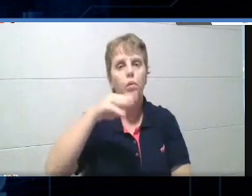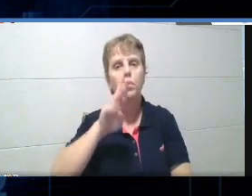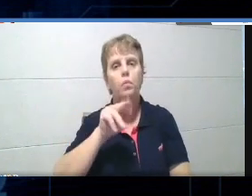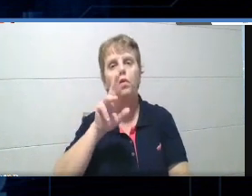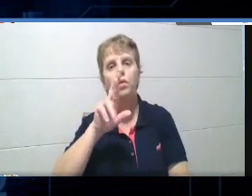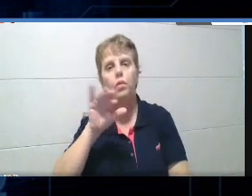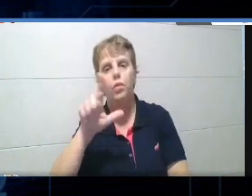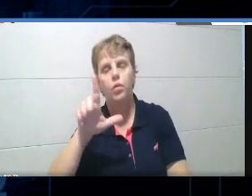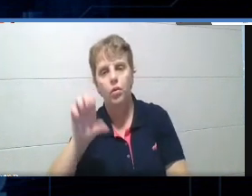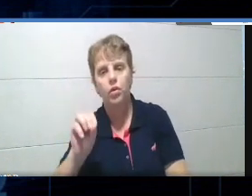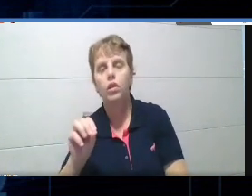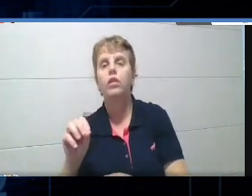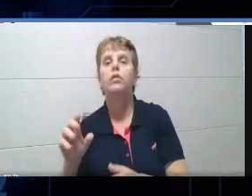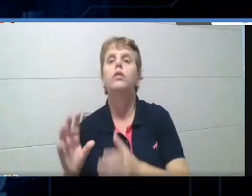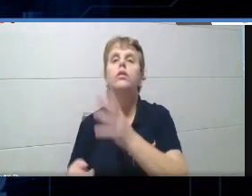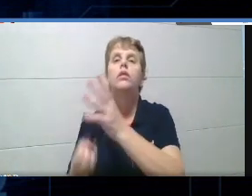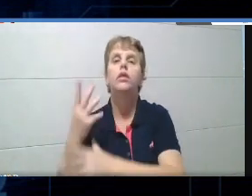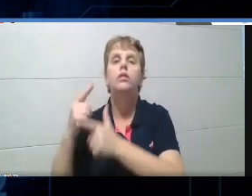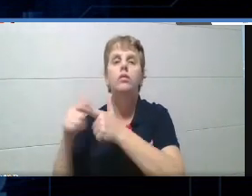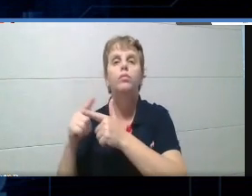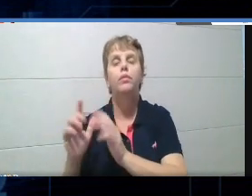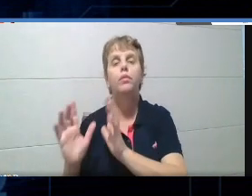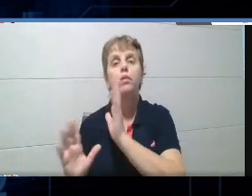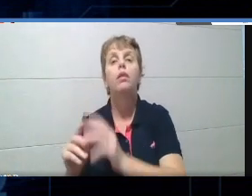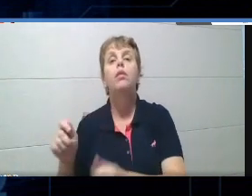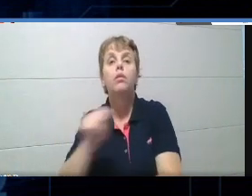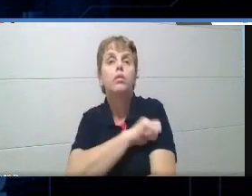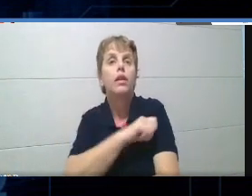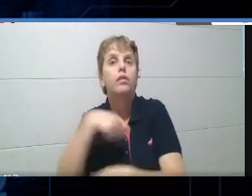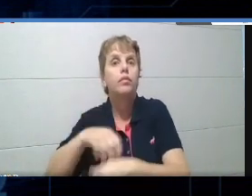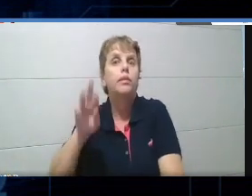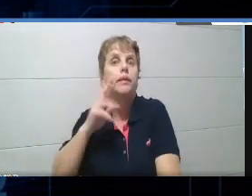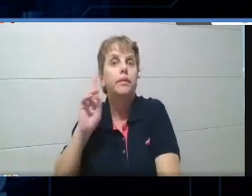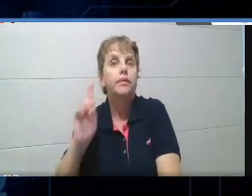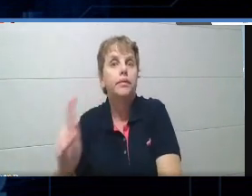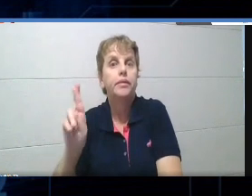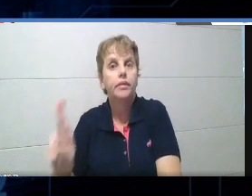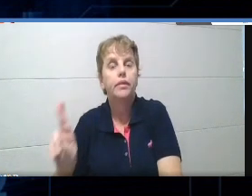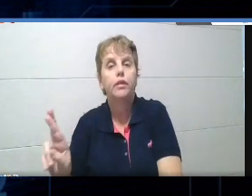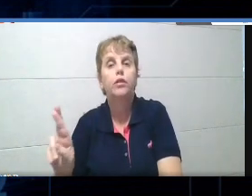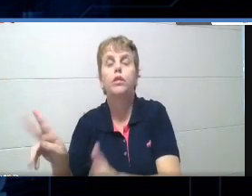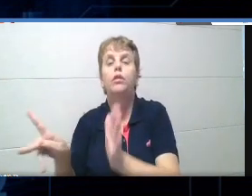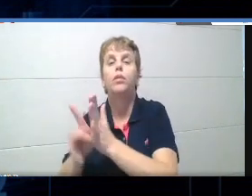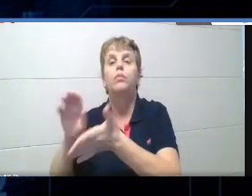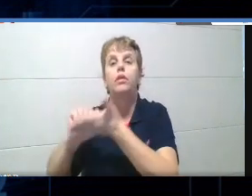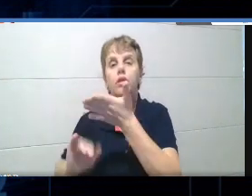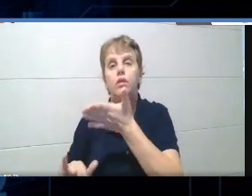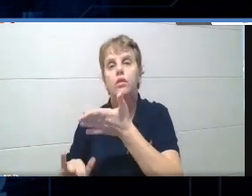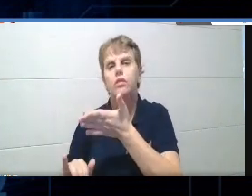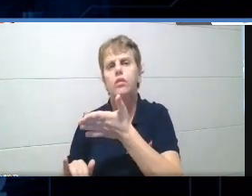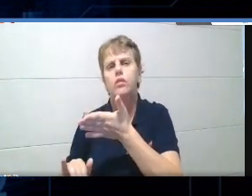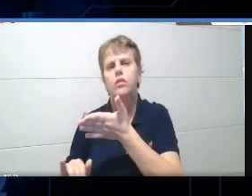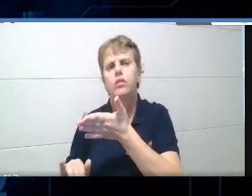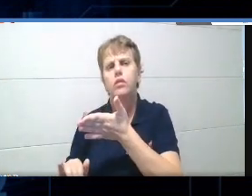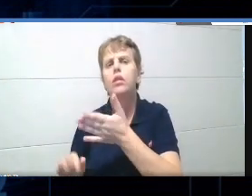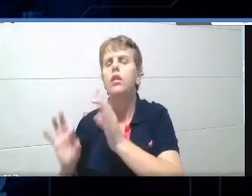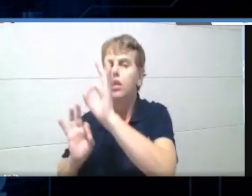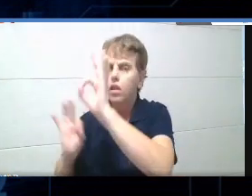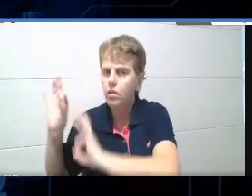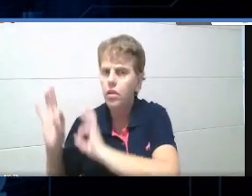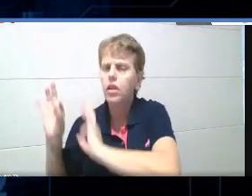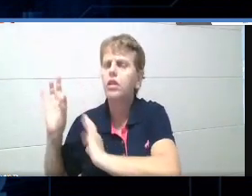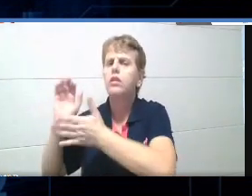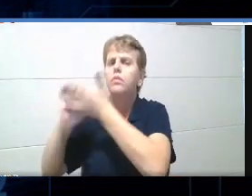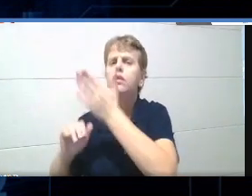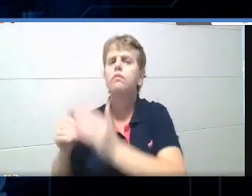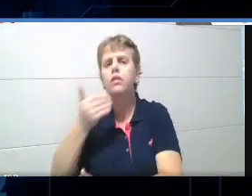e tal, e aí eles tinham que responder as atividades, é, aqui, fiz uma atividadezinha, pedi pra eles